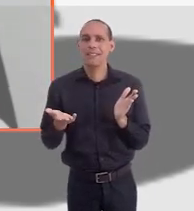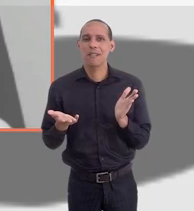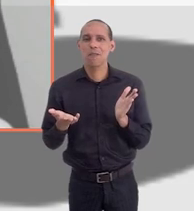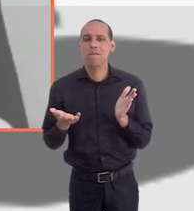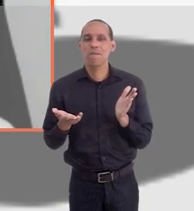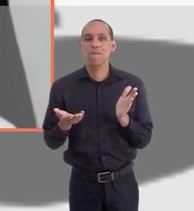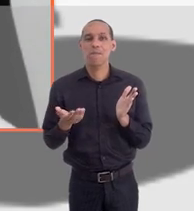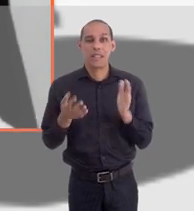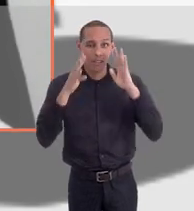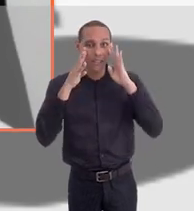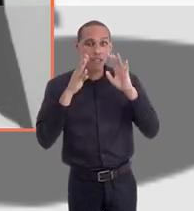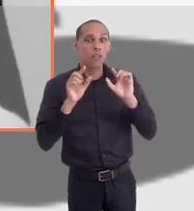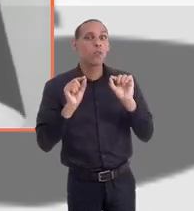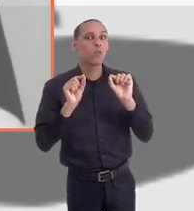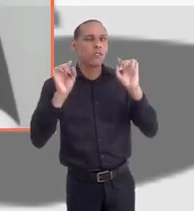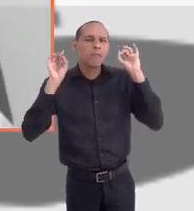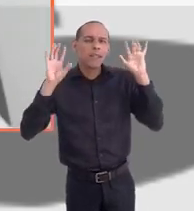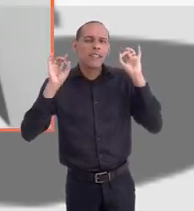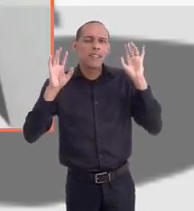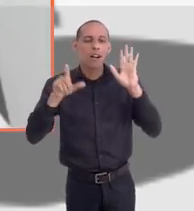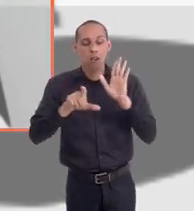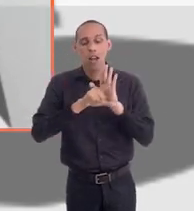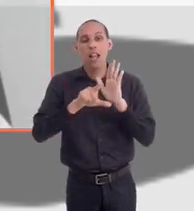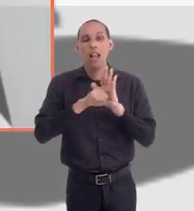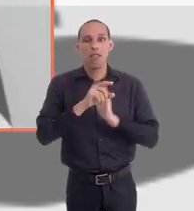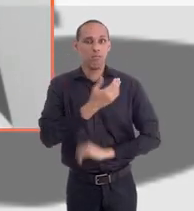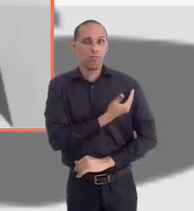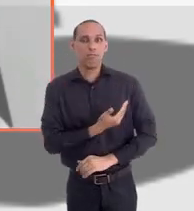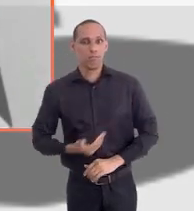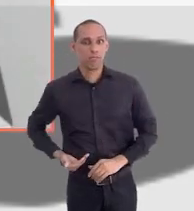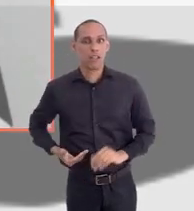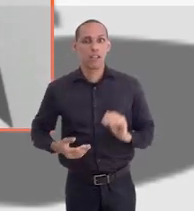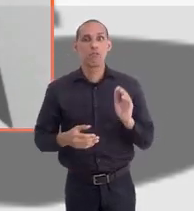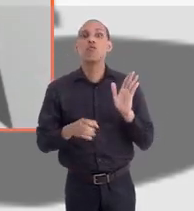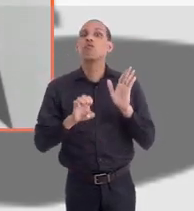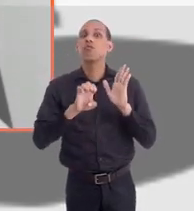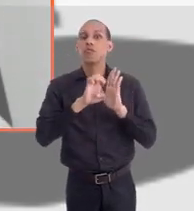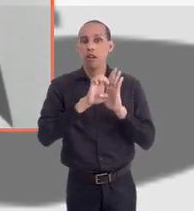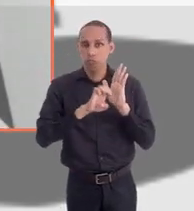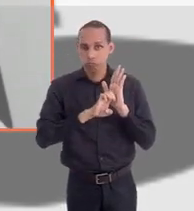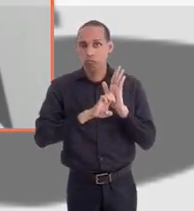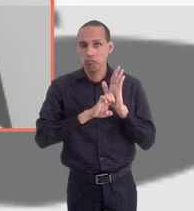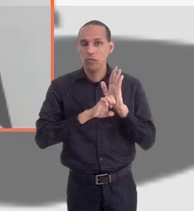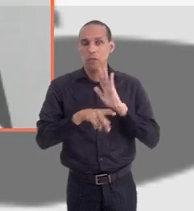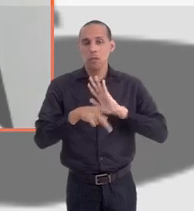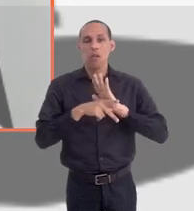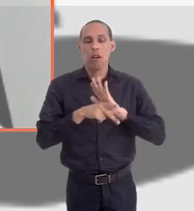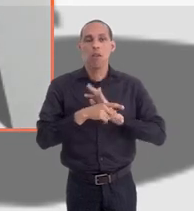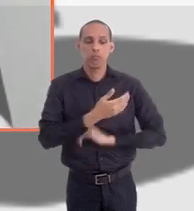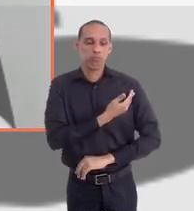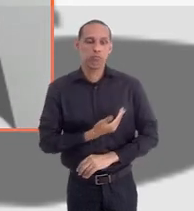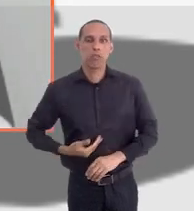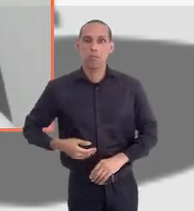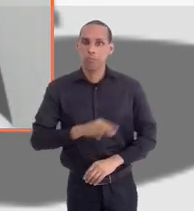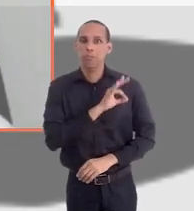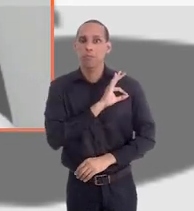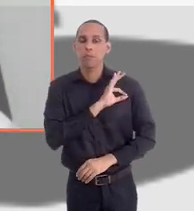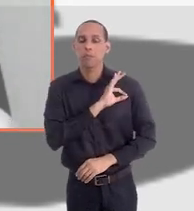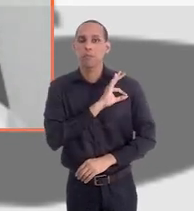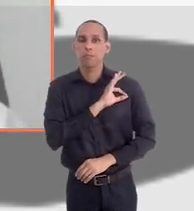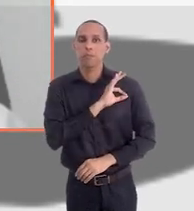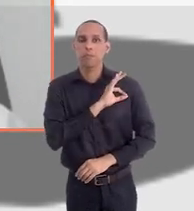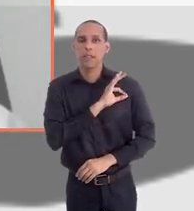E eu vou chamar a atenção especial para a legislação do servidor, né? O estatuto do servidor, principalmente o estatuto do servidor policial, que